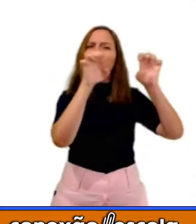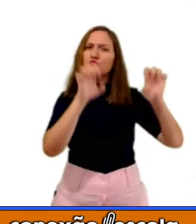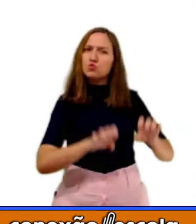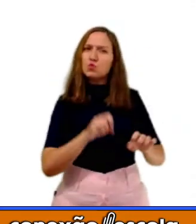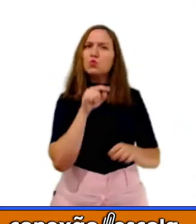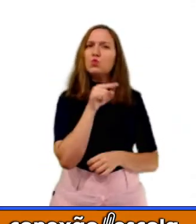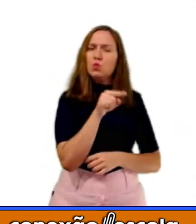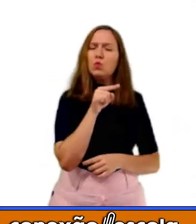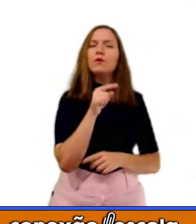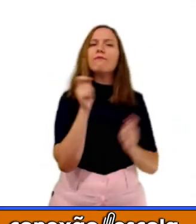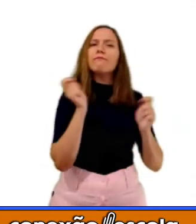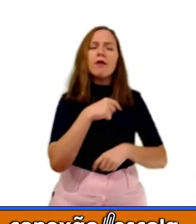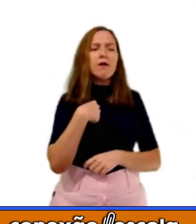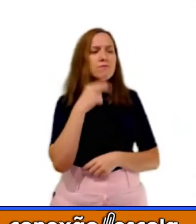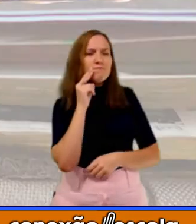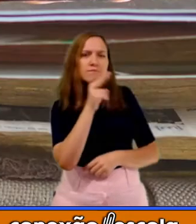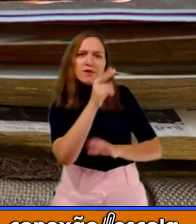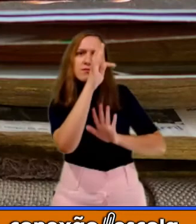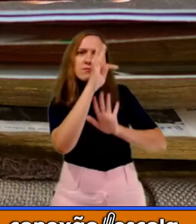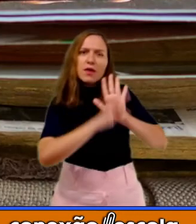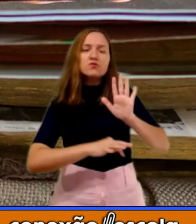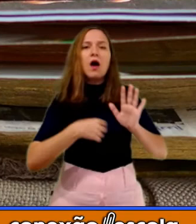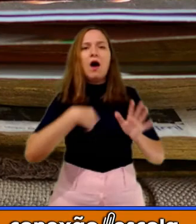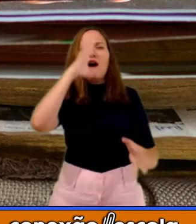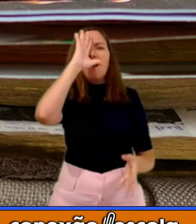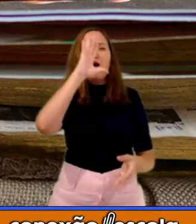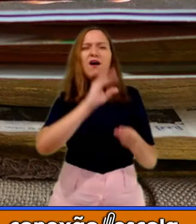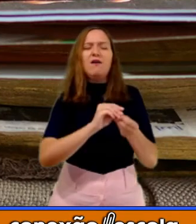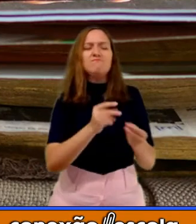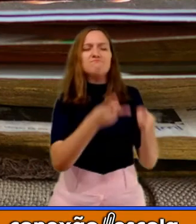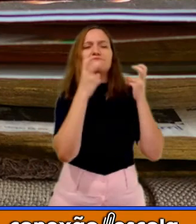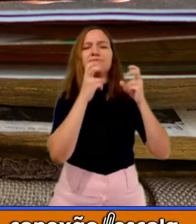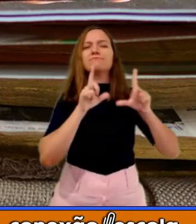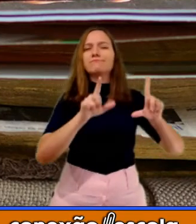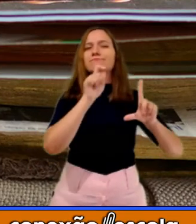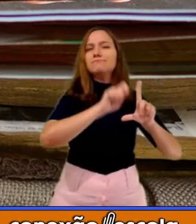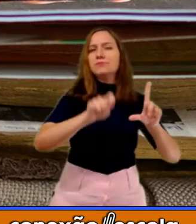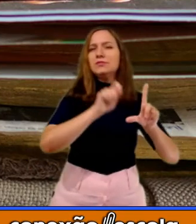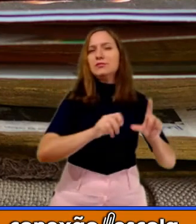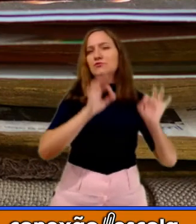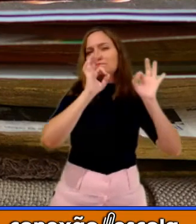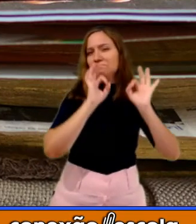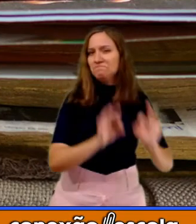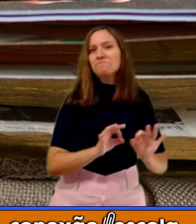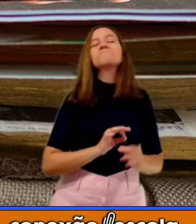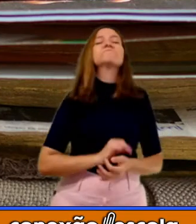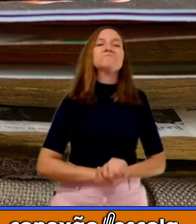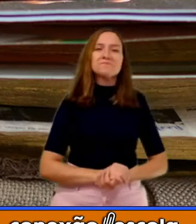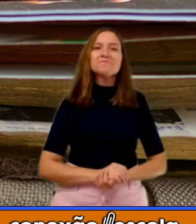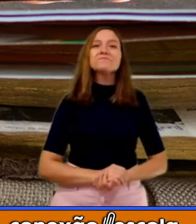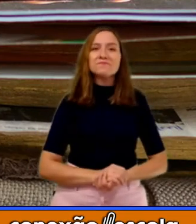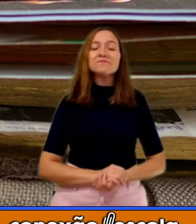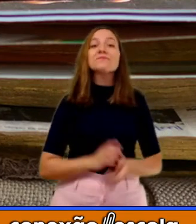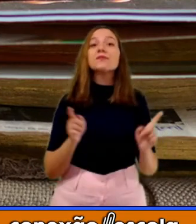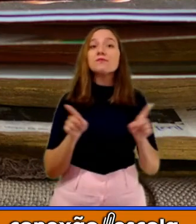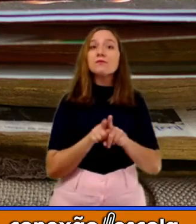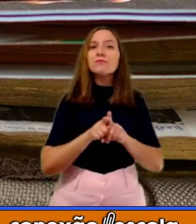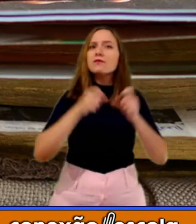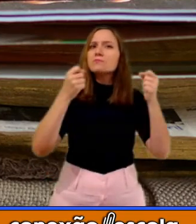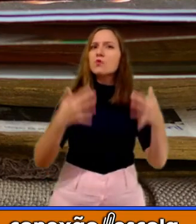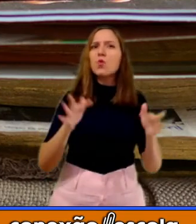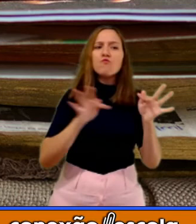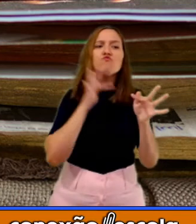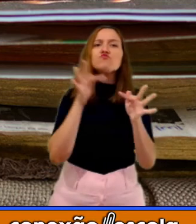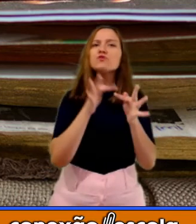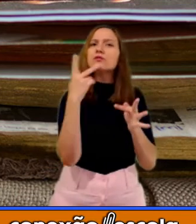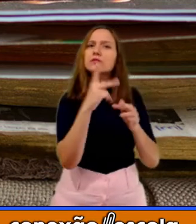eu olhar um texto, eu logo saber que aquilo ali se trata de um bilhete. Nós falamos da função